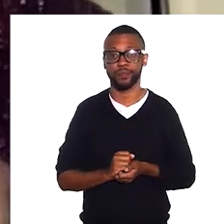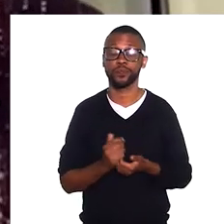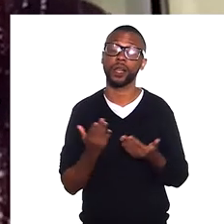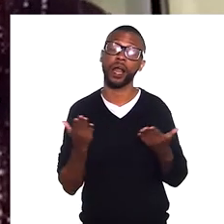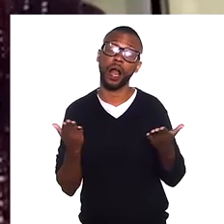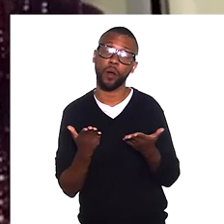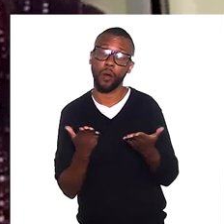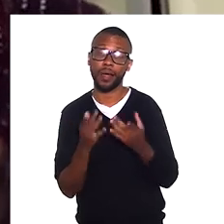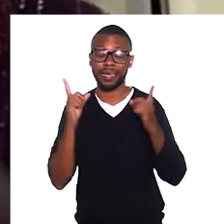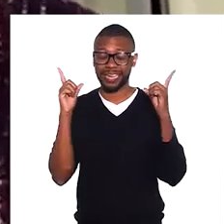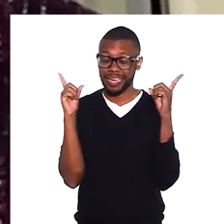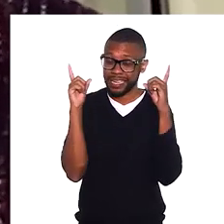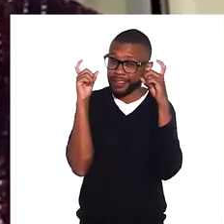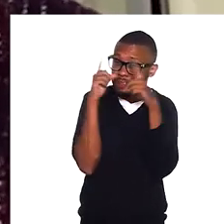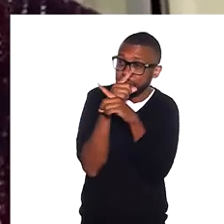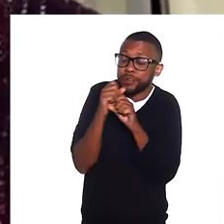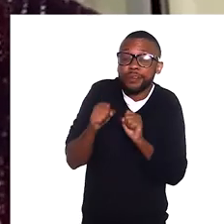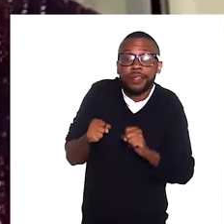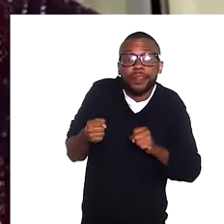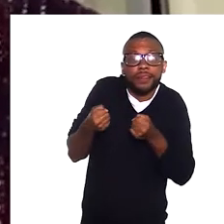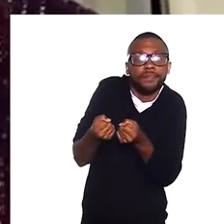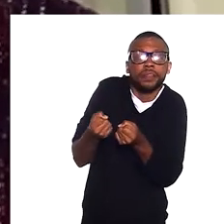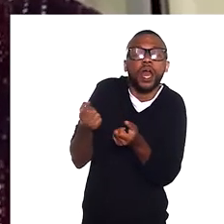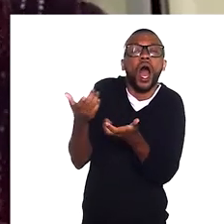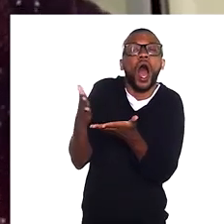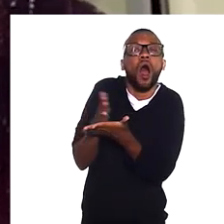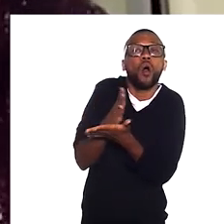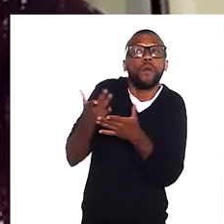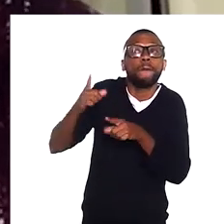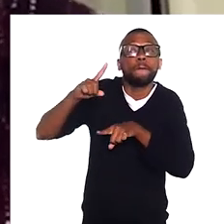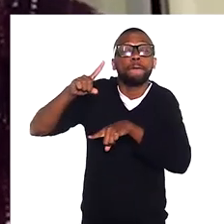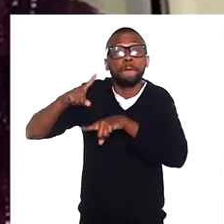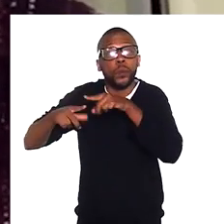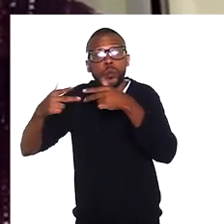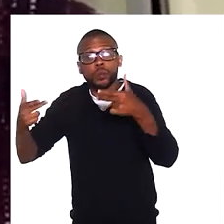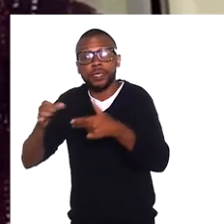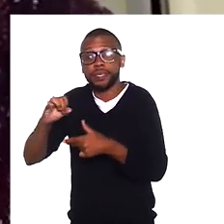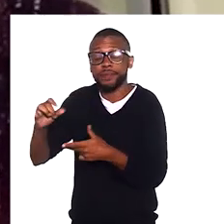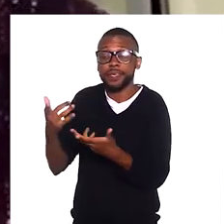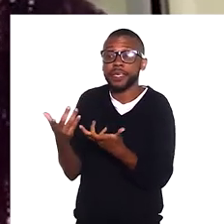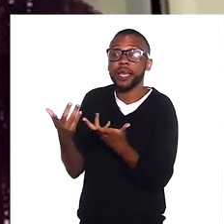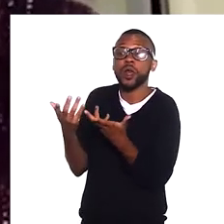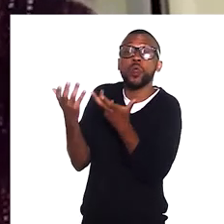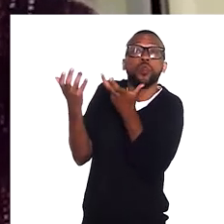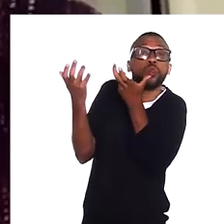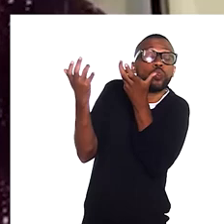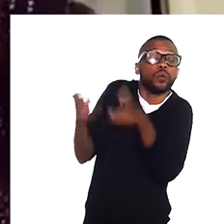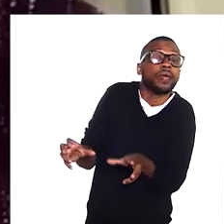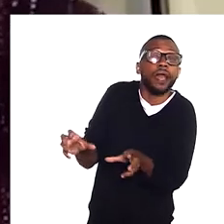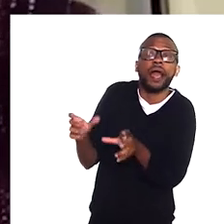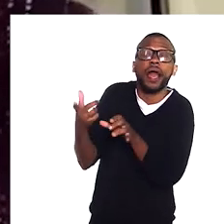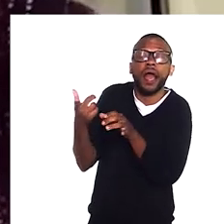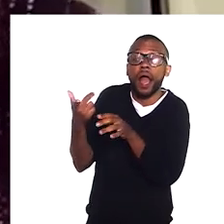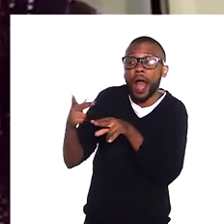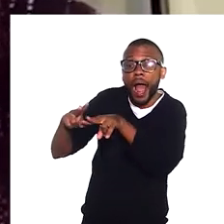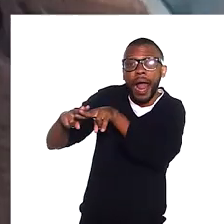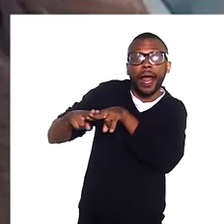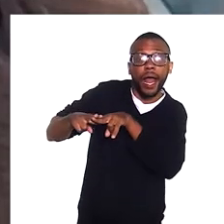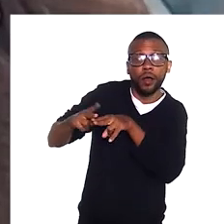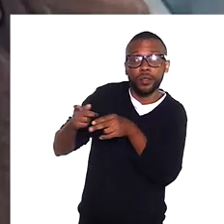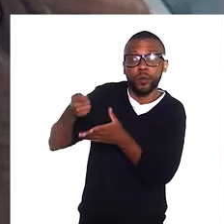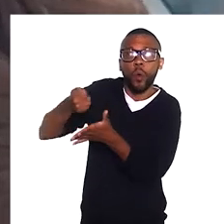ficou difícil defender certos produtos se você não defende a causa, ainda que seja só o marketing.